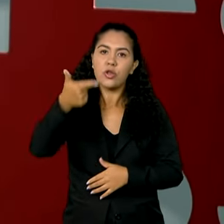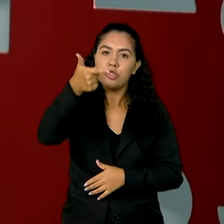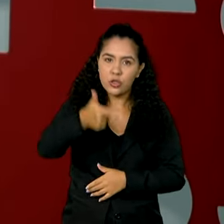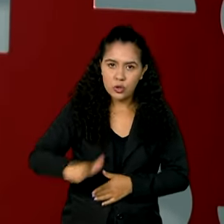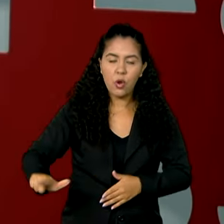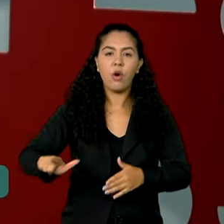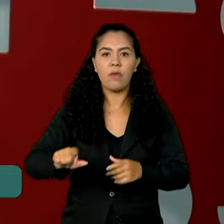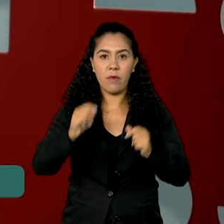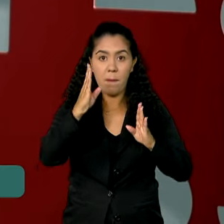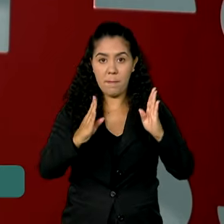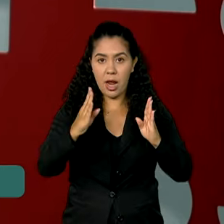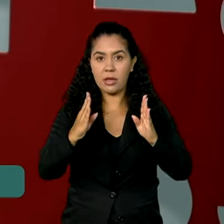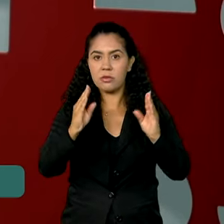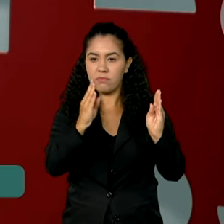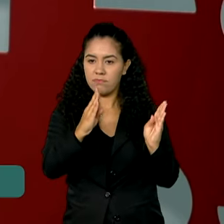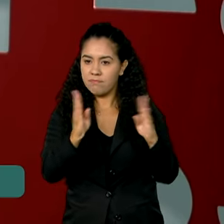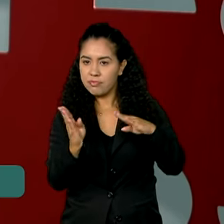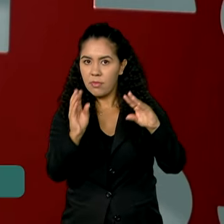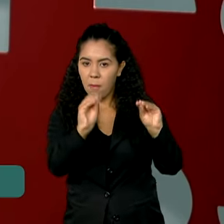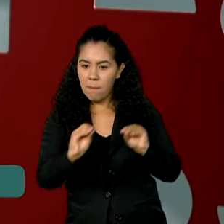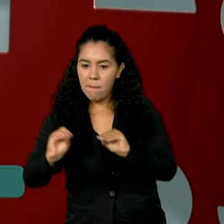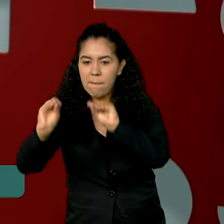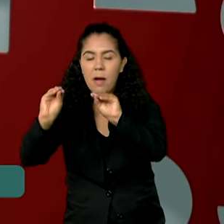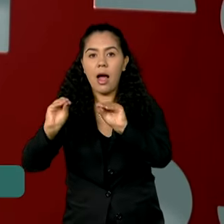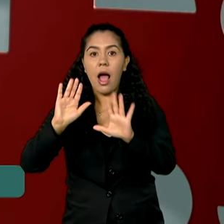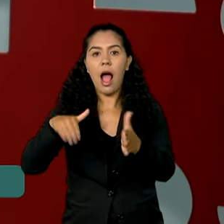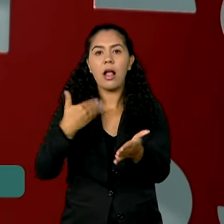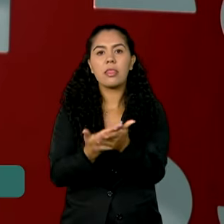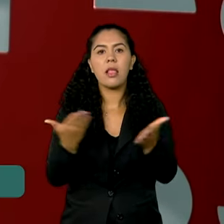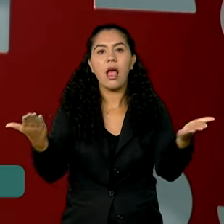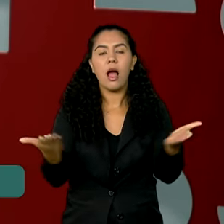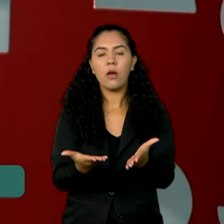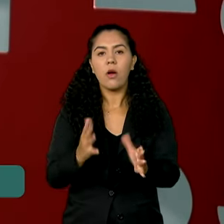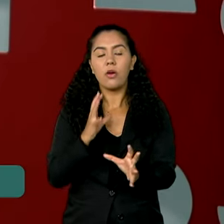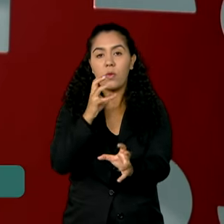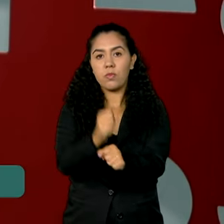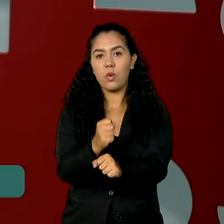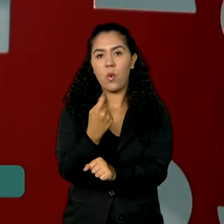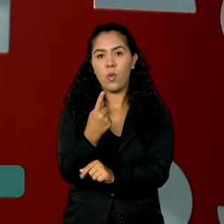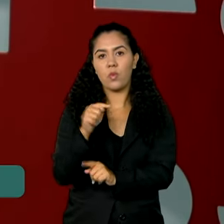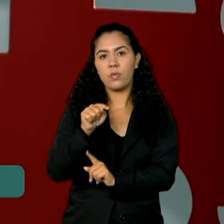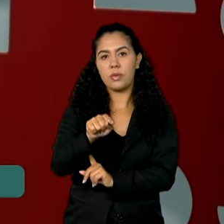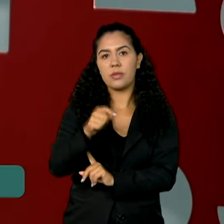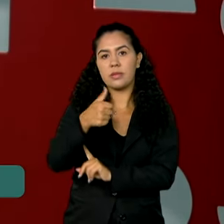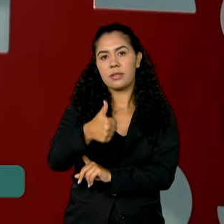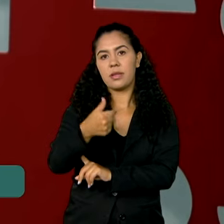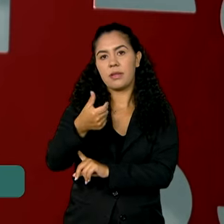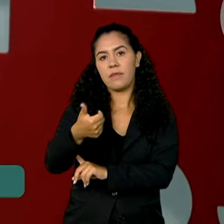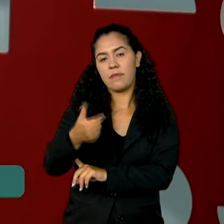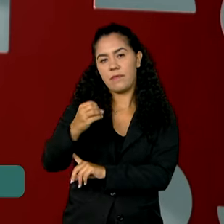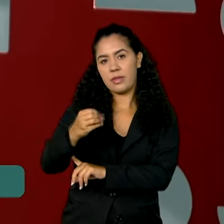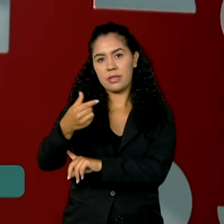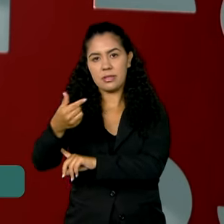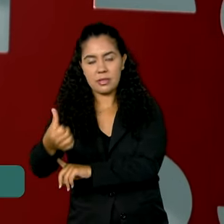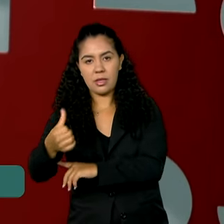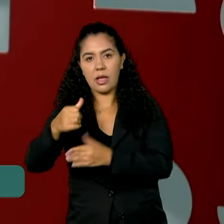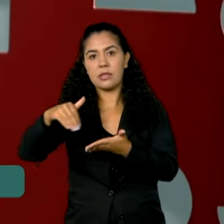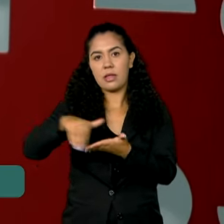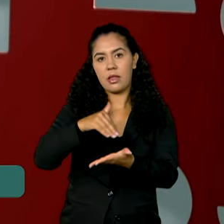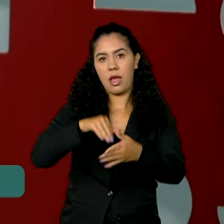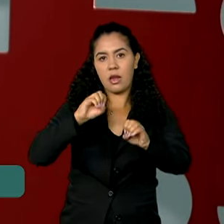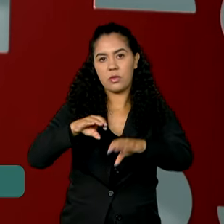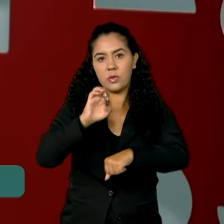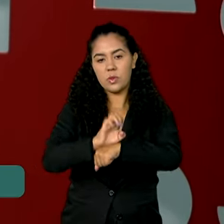Até o momento, já preencheram os dados da redistribuição 1.126 secretarias com a pactuação de 20